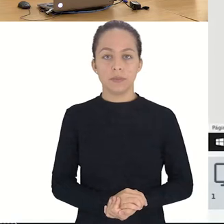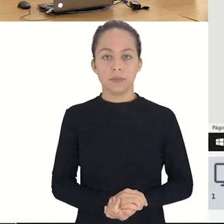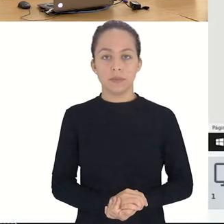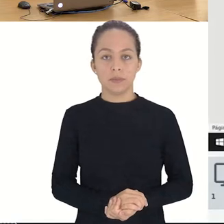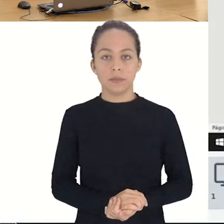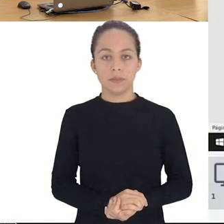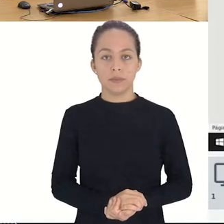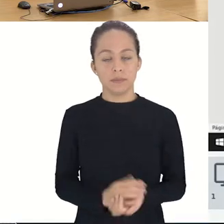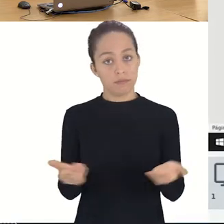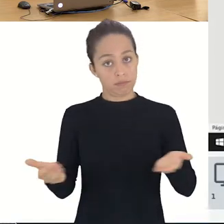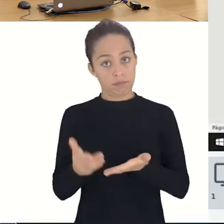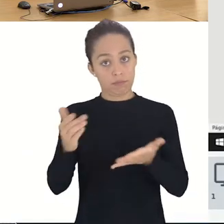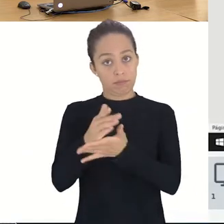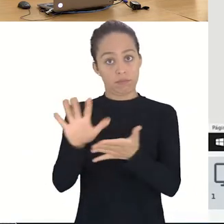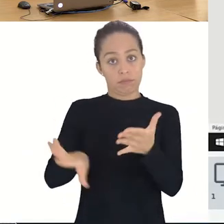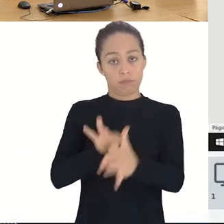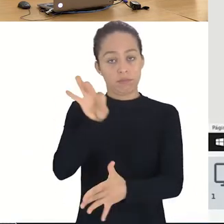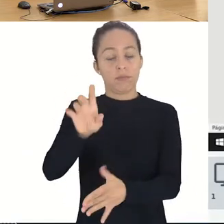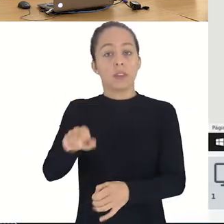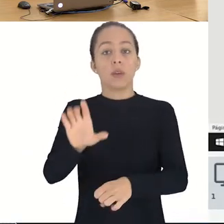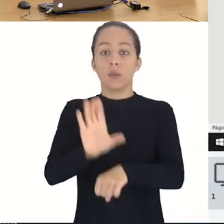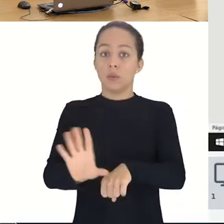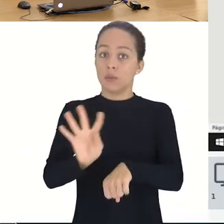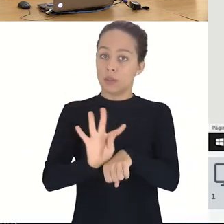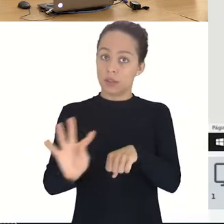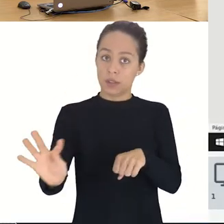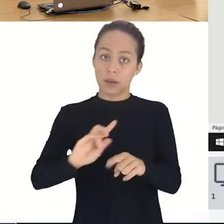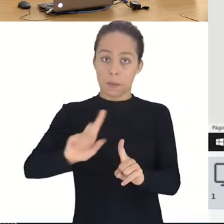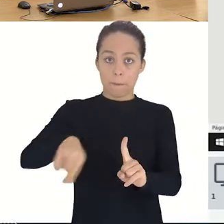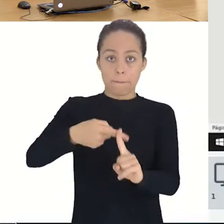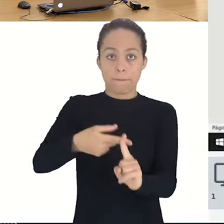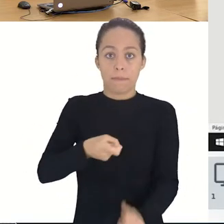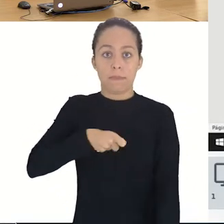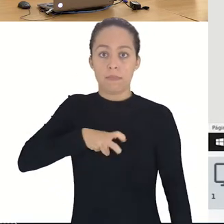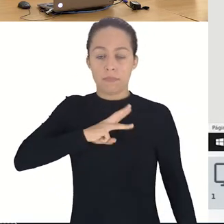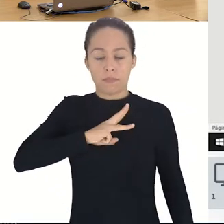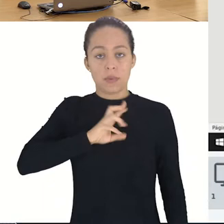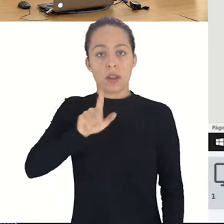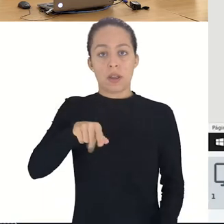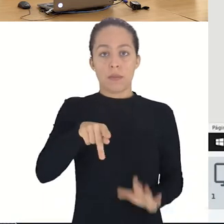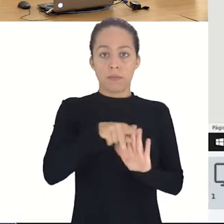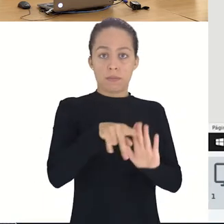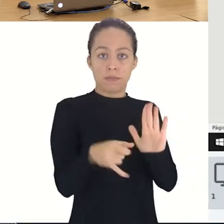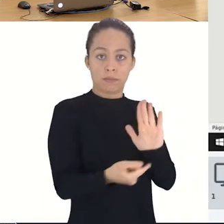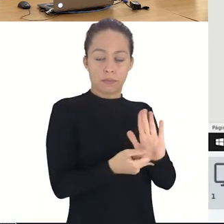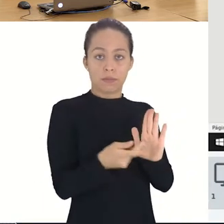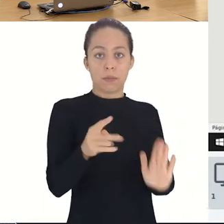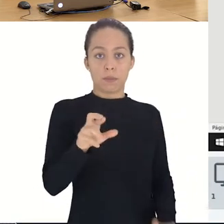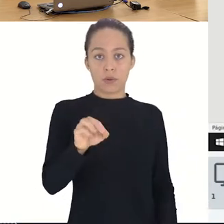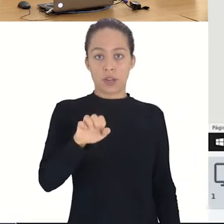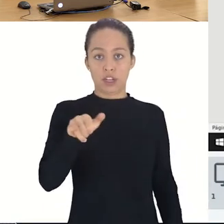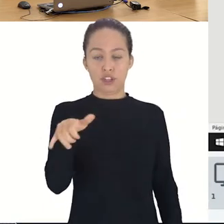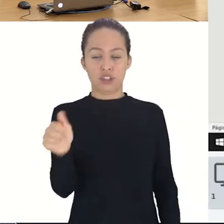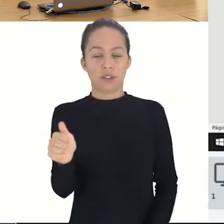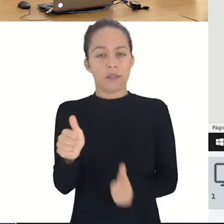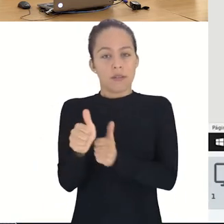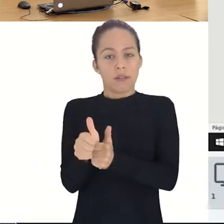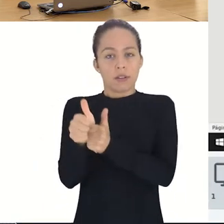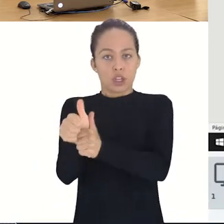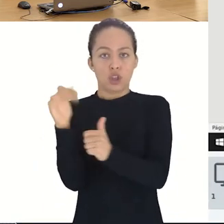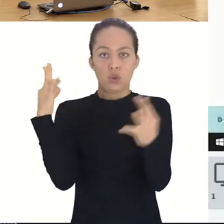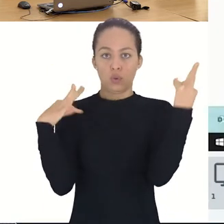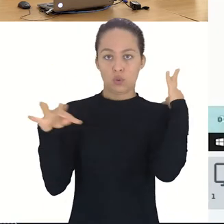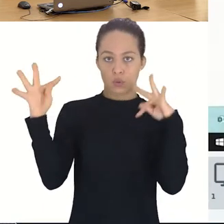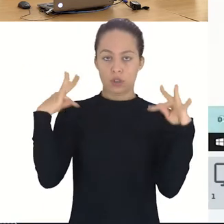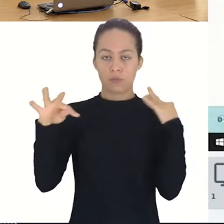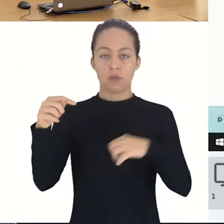O próximo sorteio é Curso Técnico Integrado Proeja, Guia de Turismo Noturno do